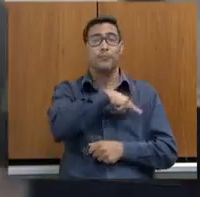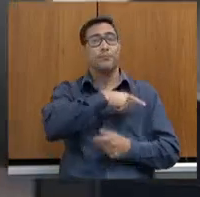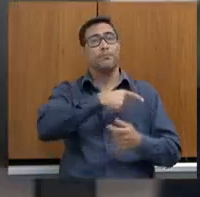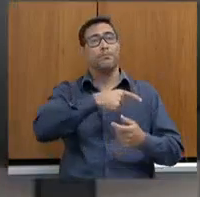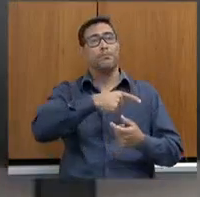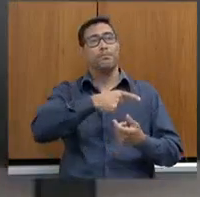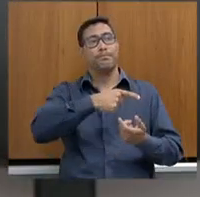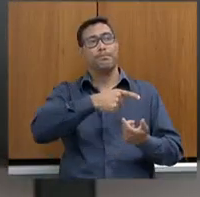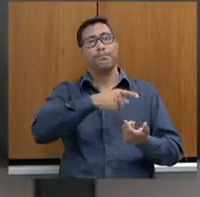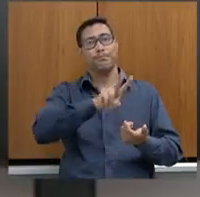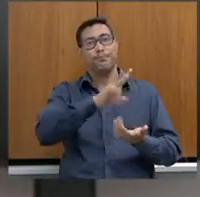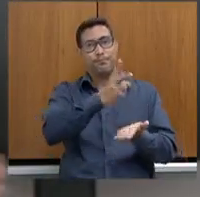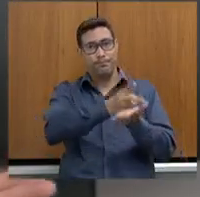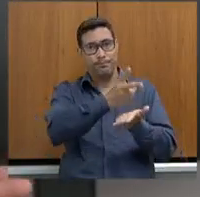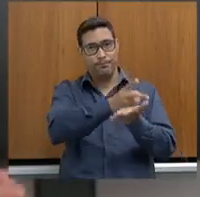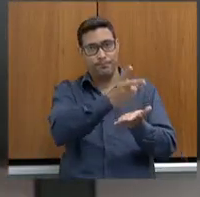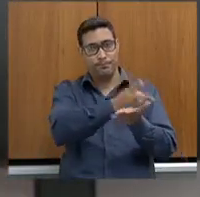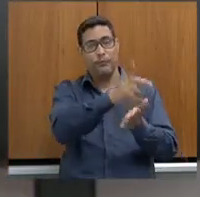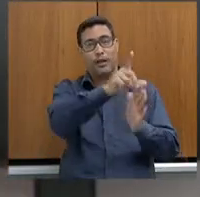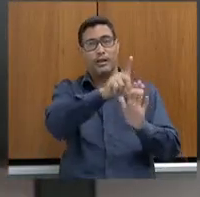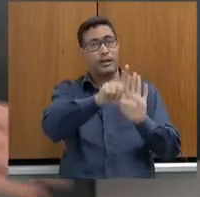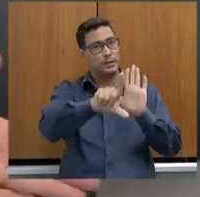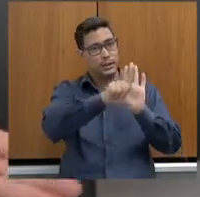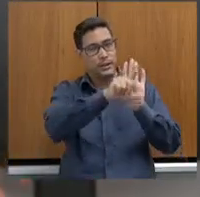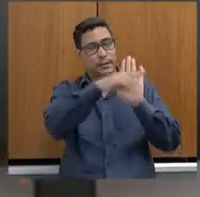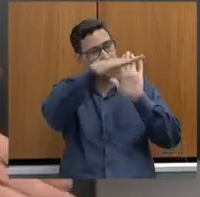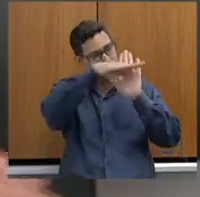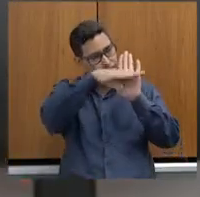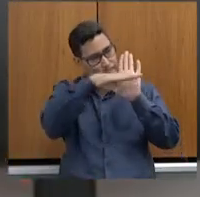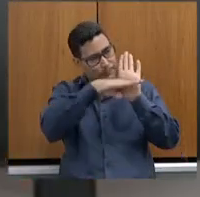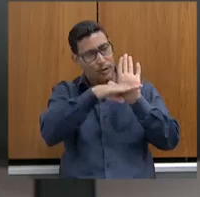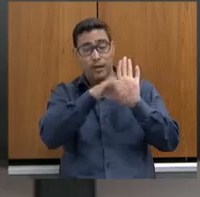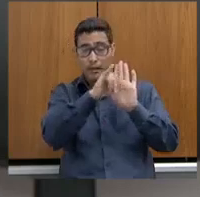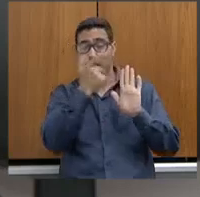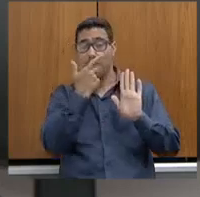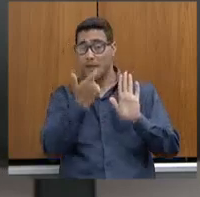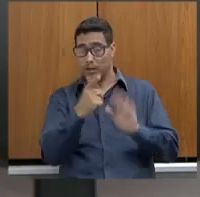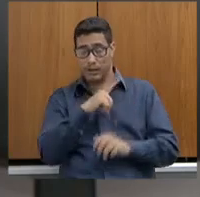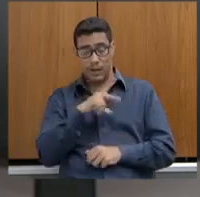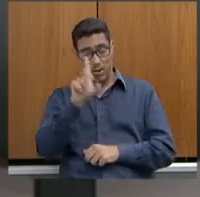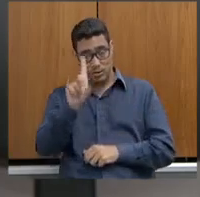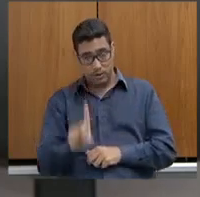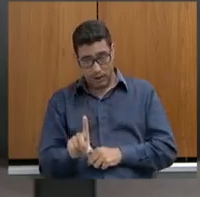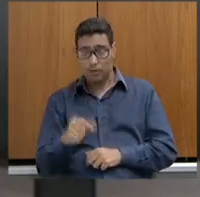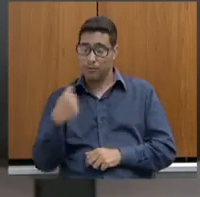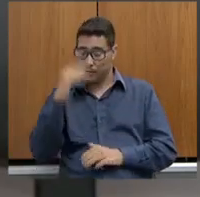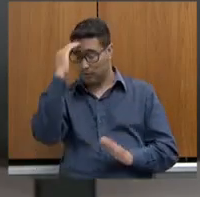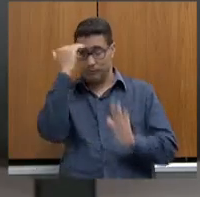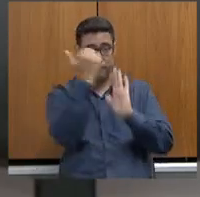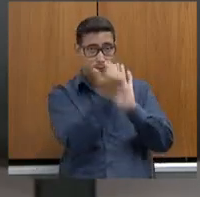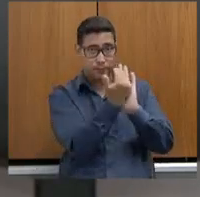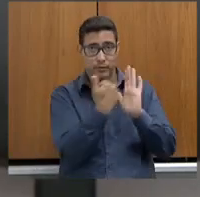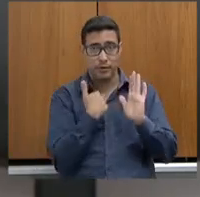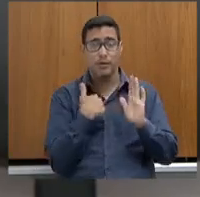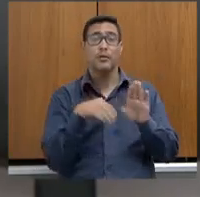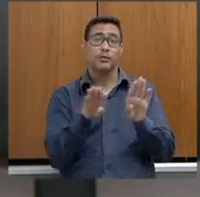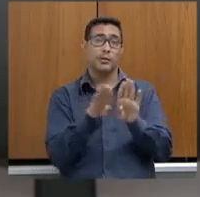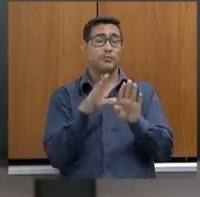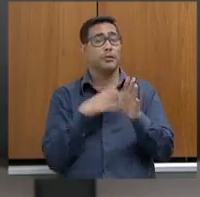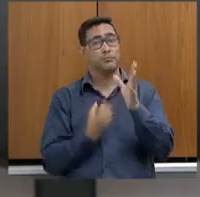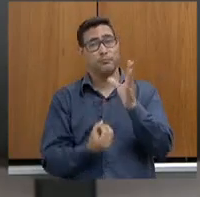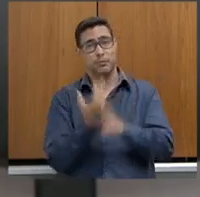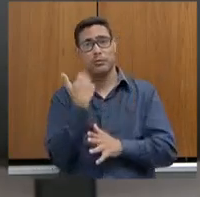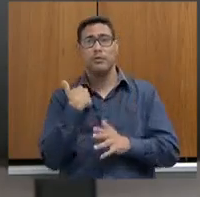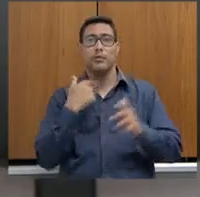cumprir a legalidade, a legalidade, a lei fala que ele tem direito, tem direito, e é que providencie os